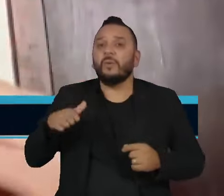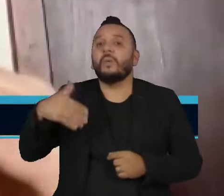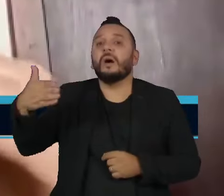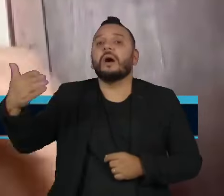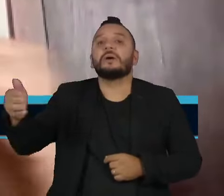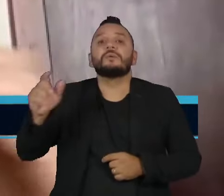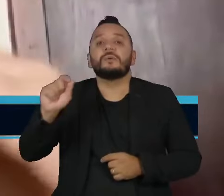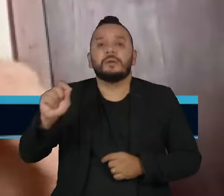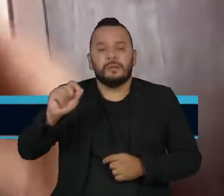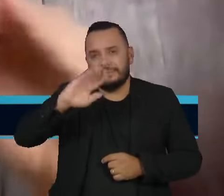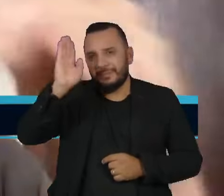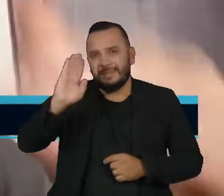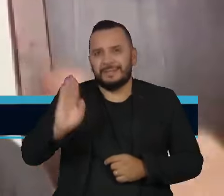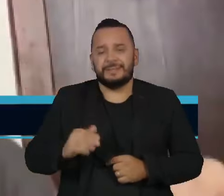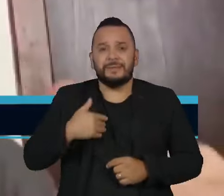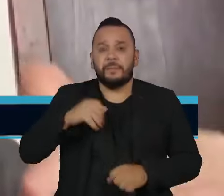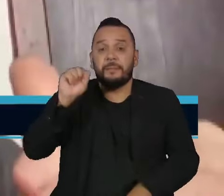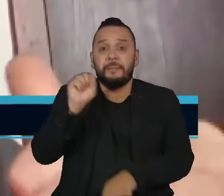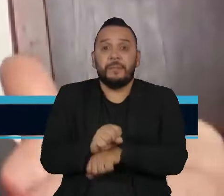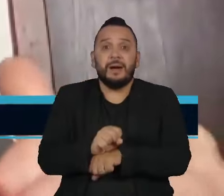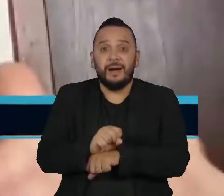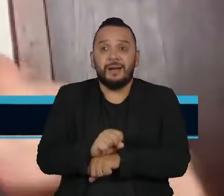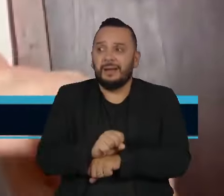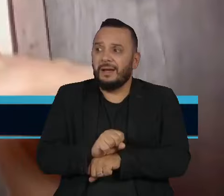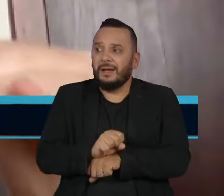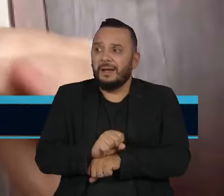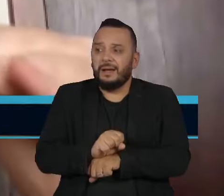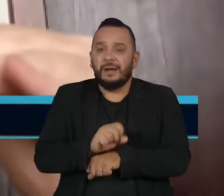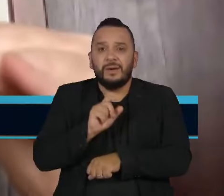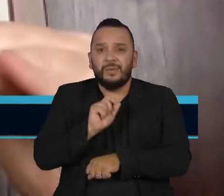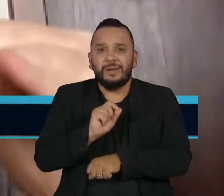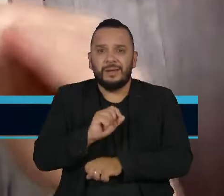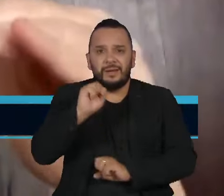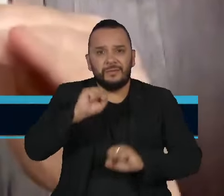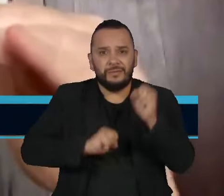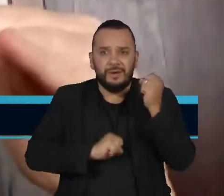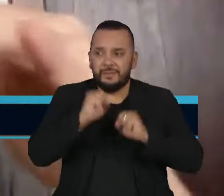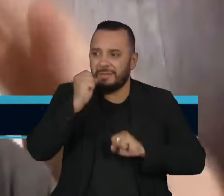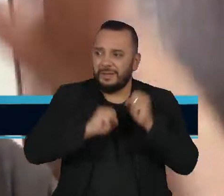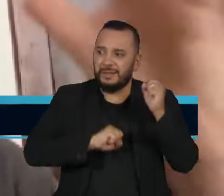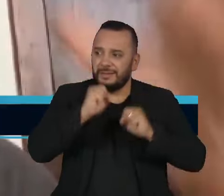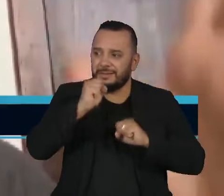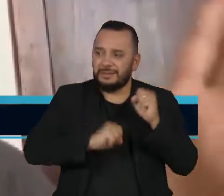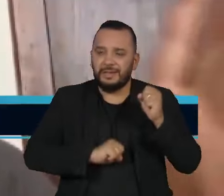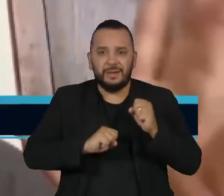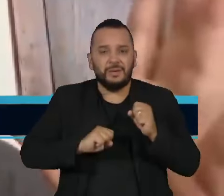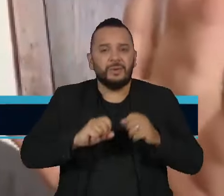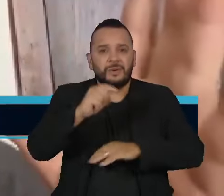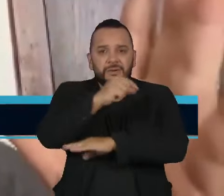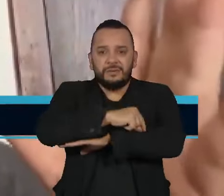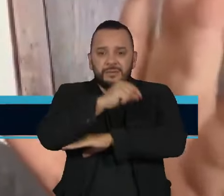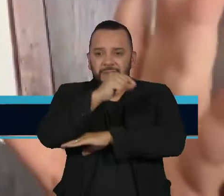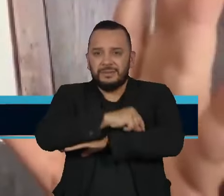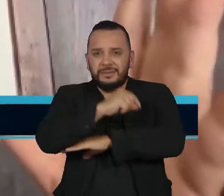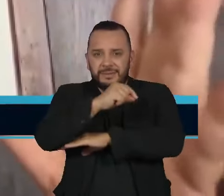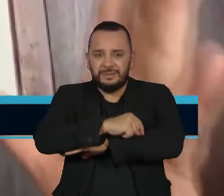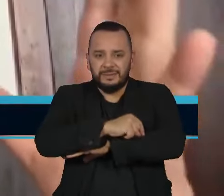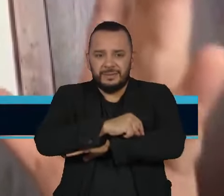né? Não vamos deixar de produzir petróleo hoje, mas quando nós vamos parar de ampliar a nossa